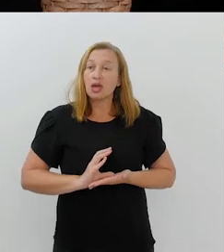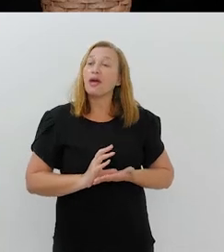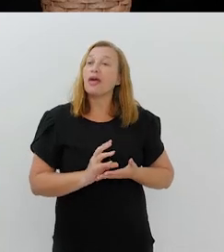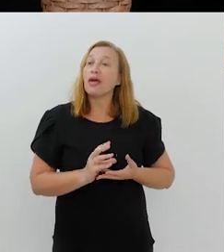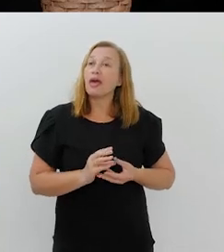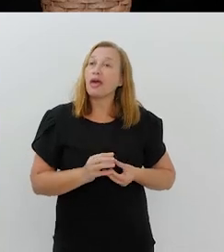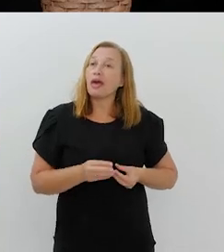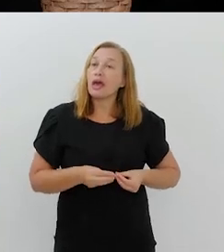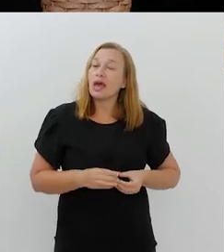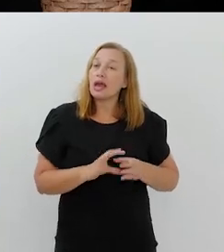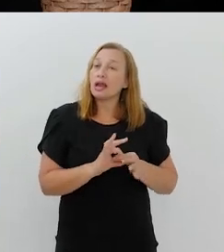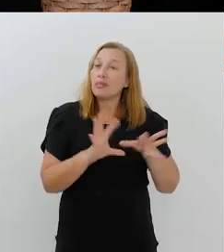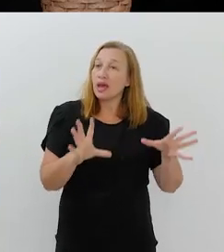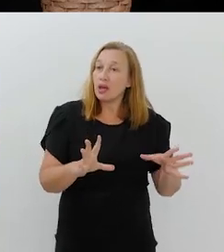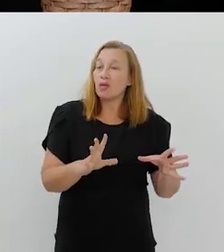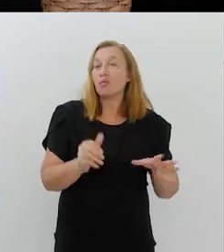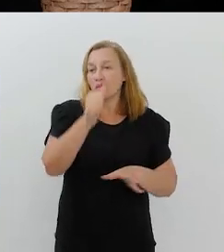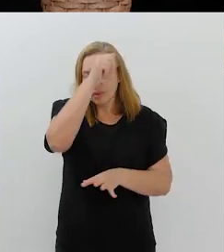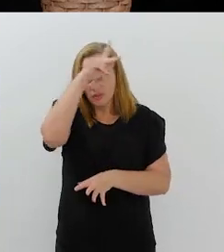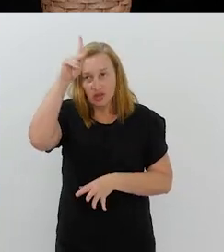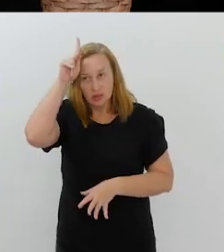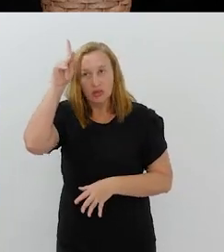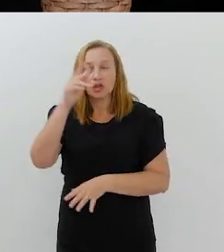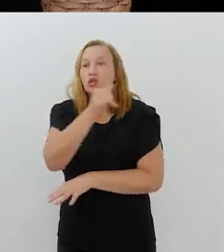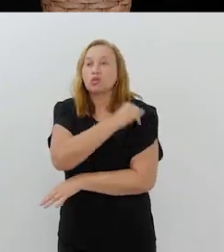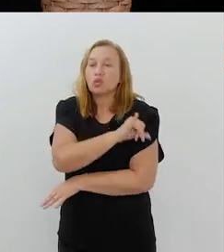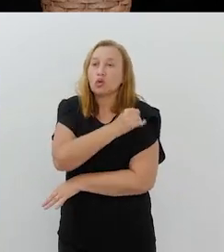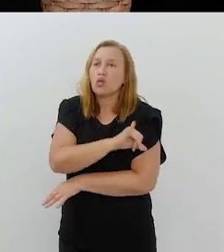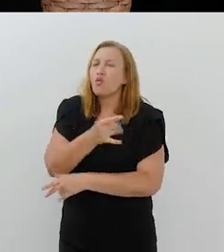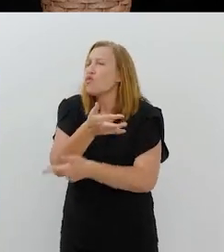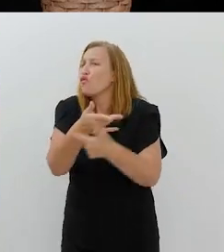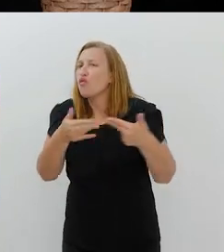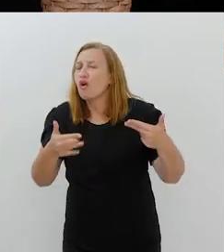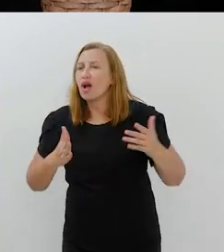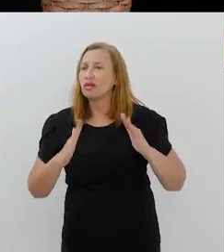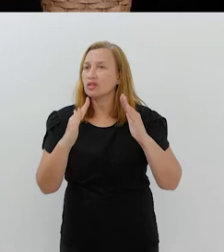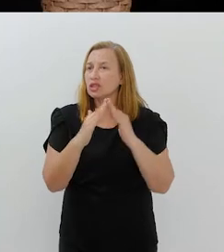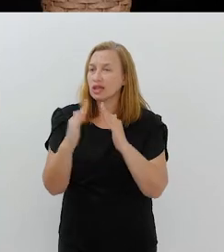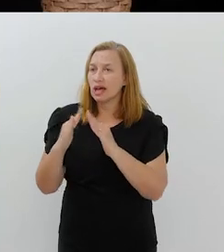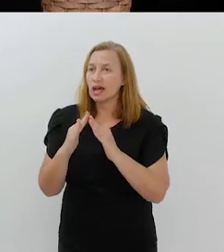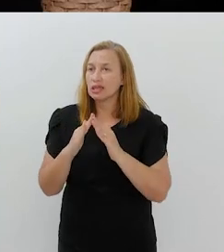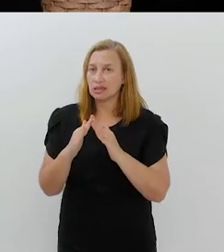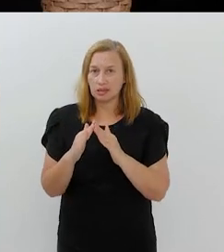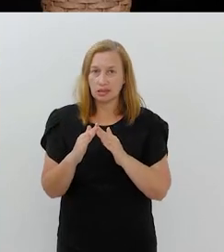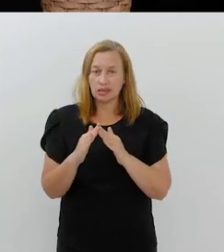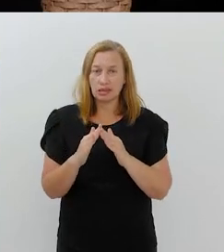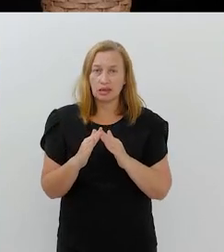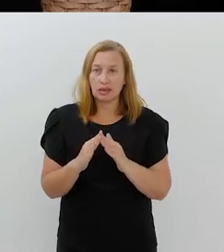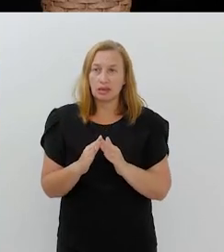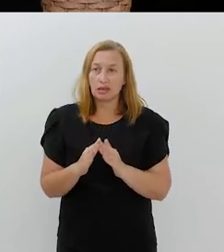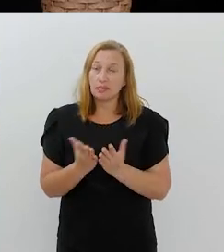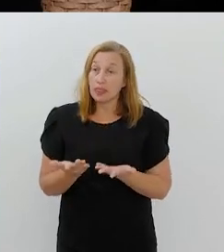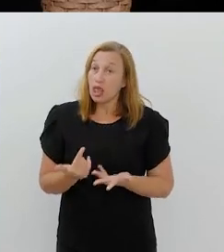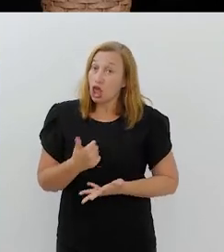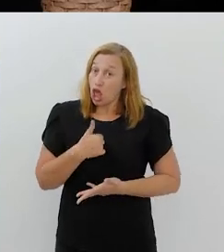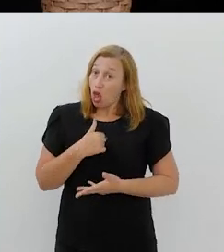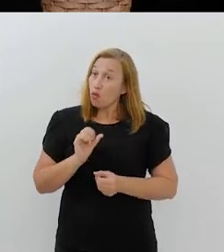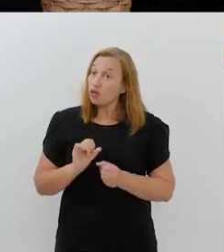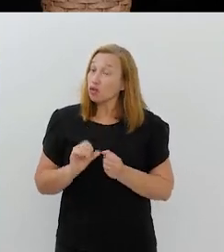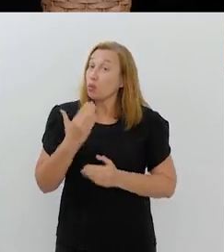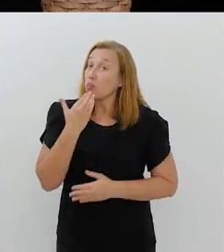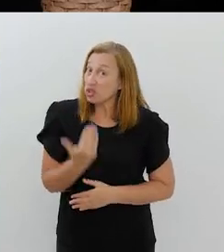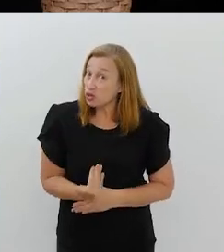prefeitura do Rio vários imóveis para que fossem disponibilizados para as pessoas para todos os fins.